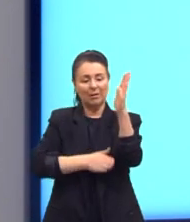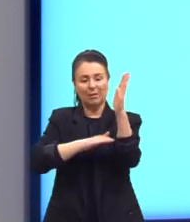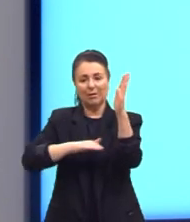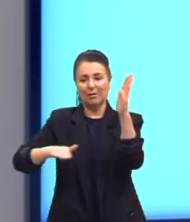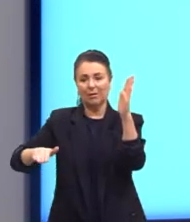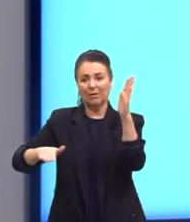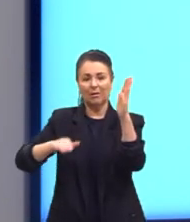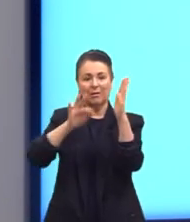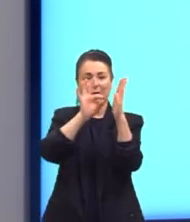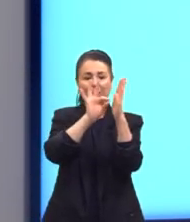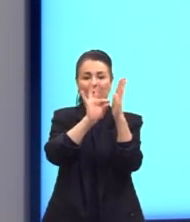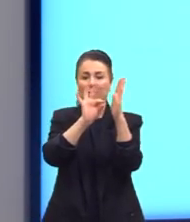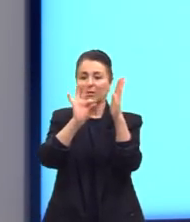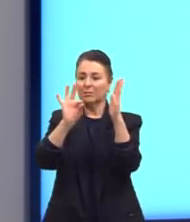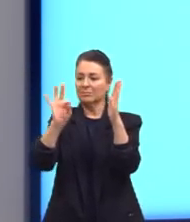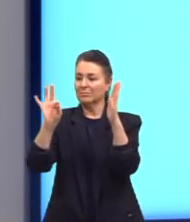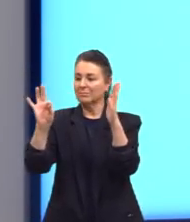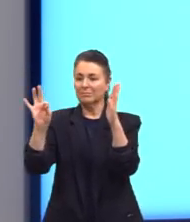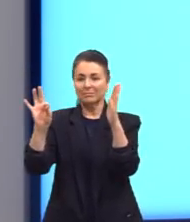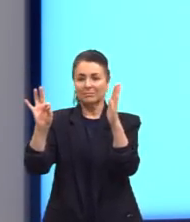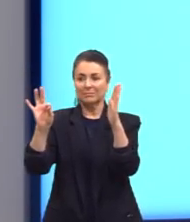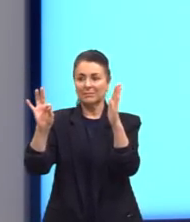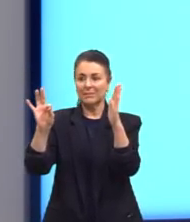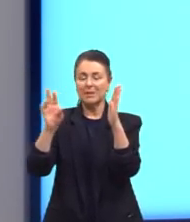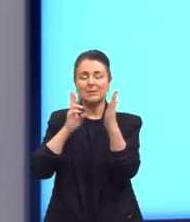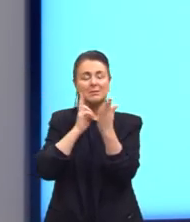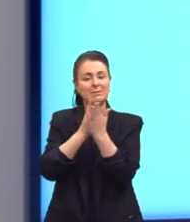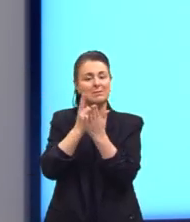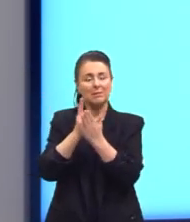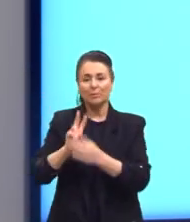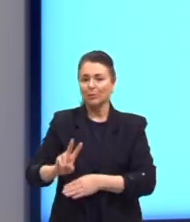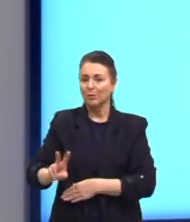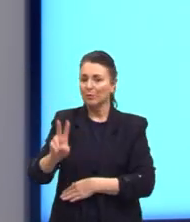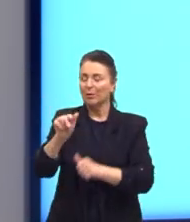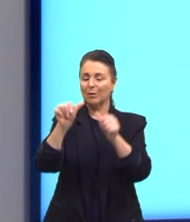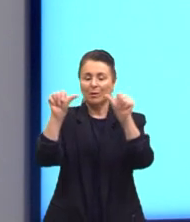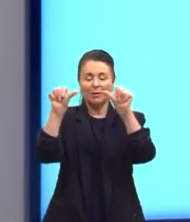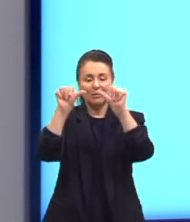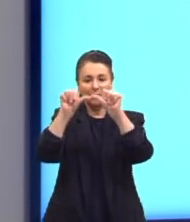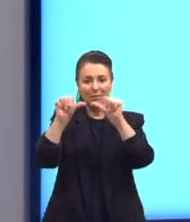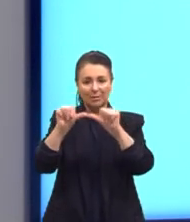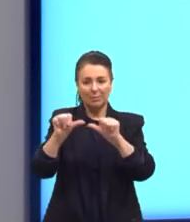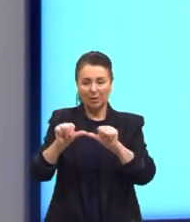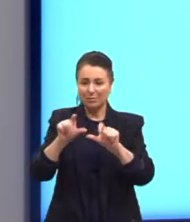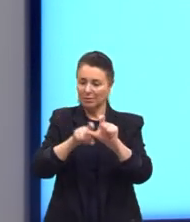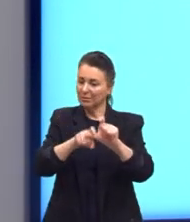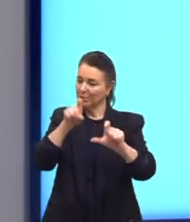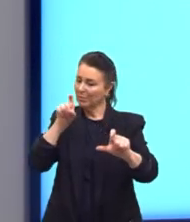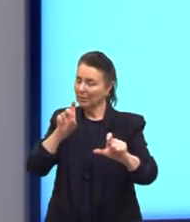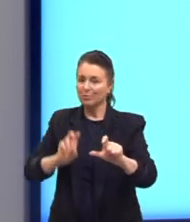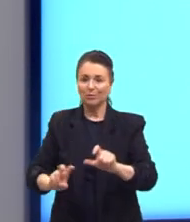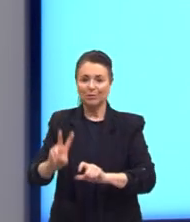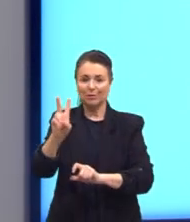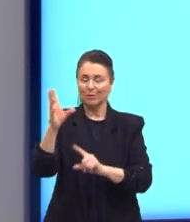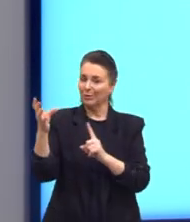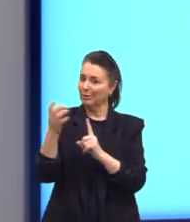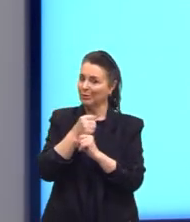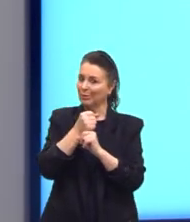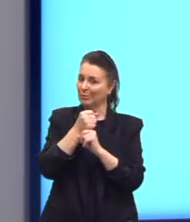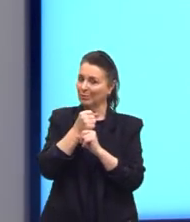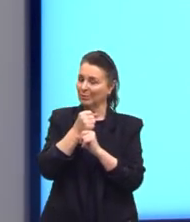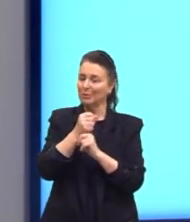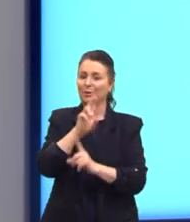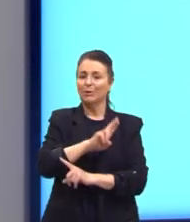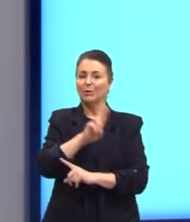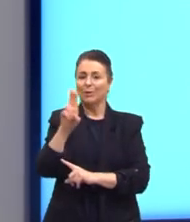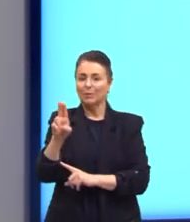Essa reta vai permanecer sempre no mesmo valor da imagem, independente do valor que eu pegue do domínio. Então, ela é